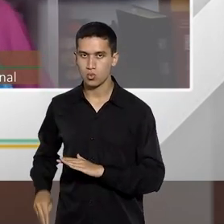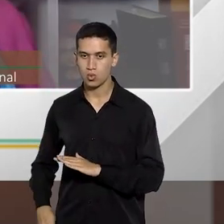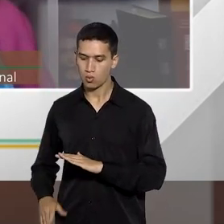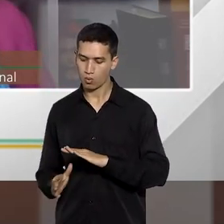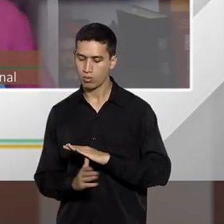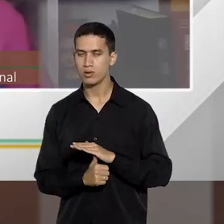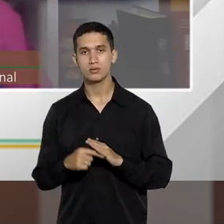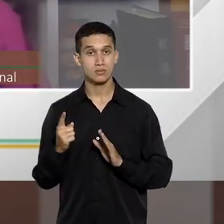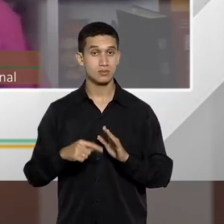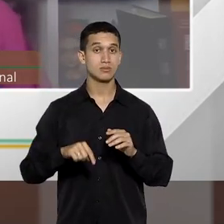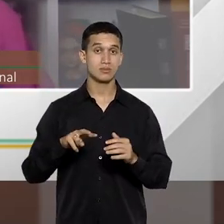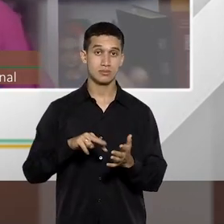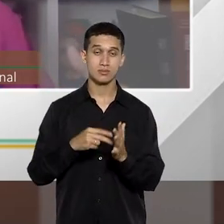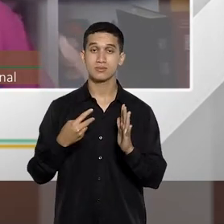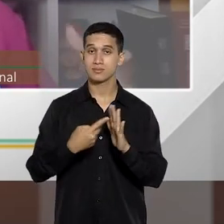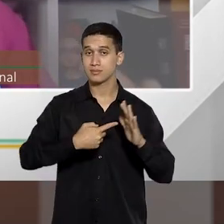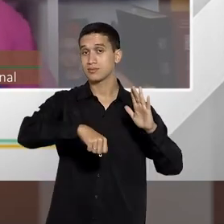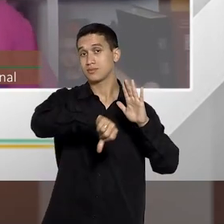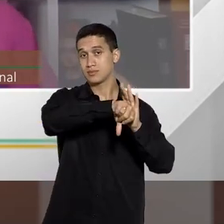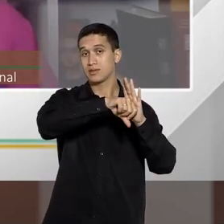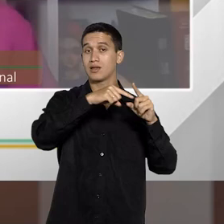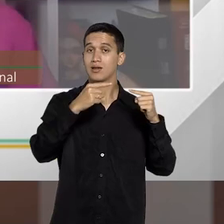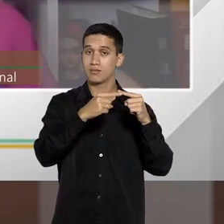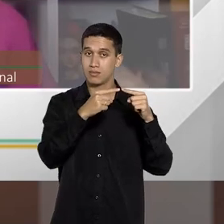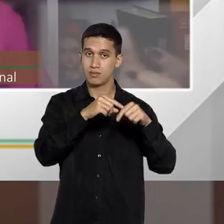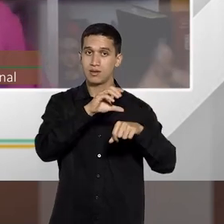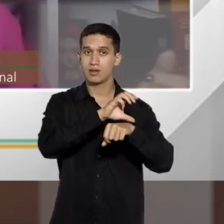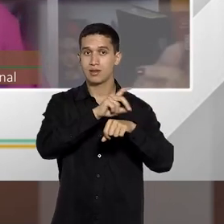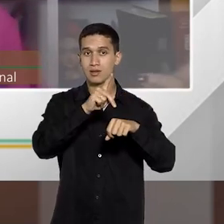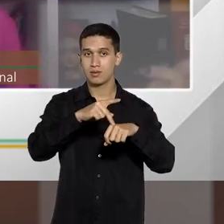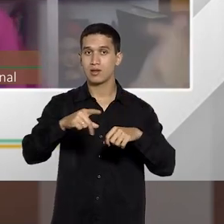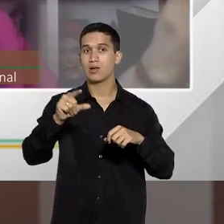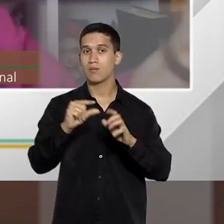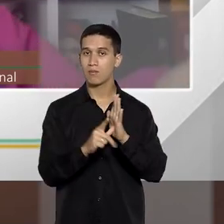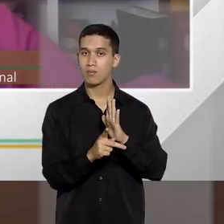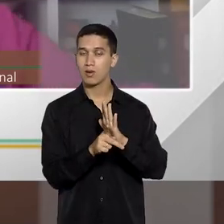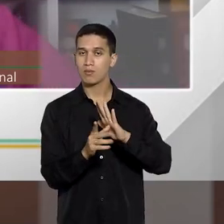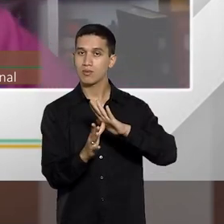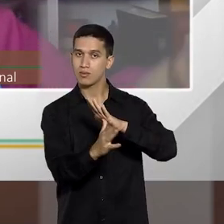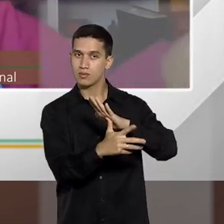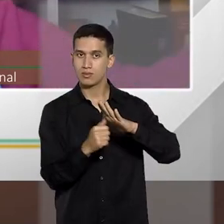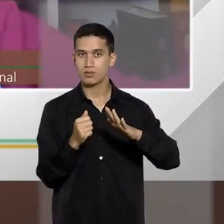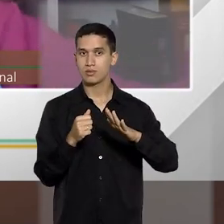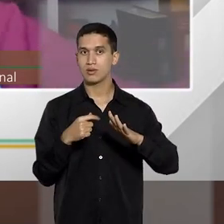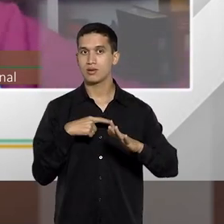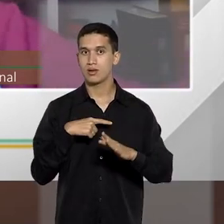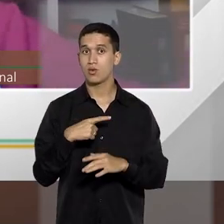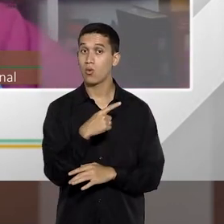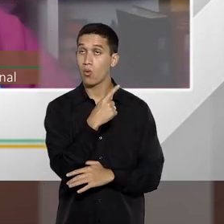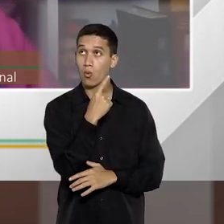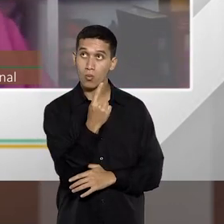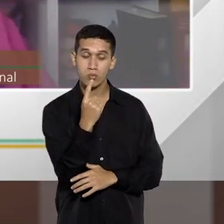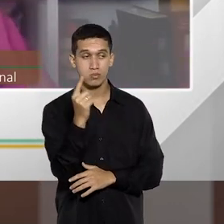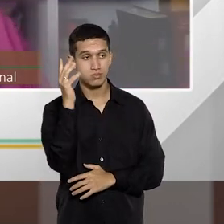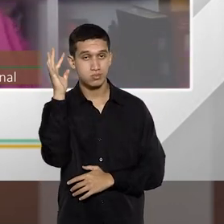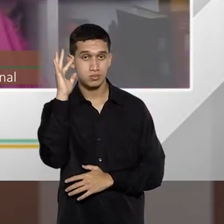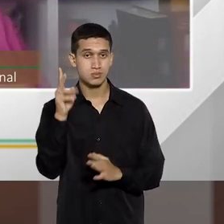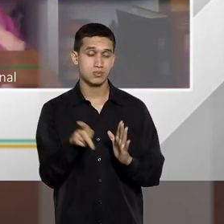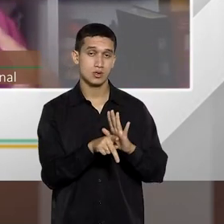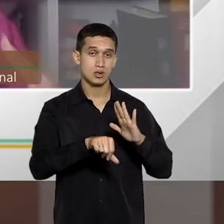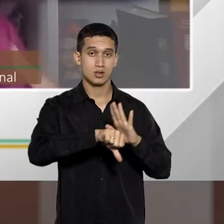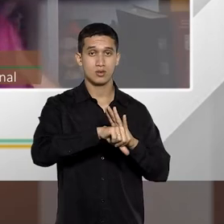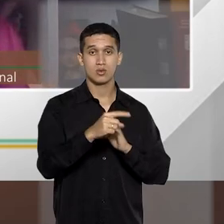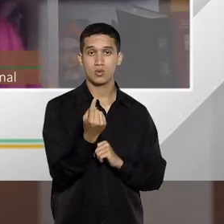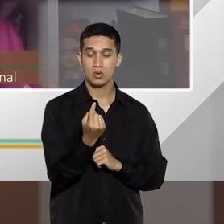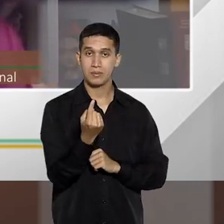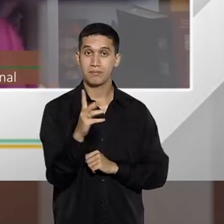furto, se enquadra no tipo penal de furto, né? E existe uma ficção de um crime único. No crime